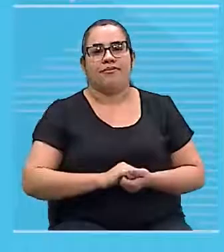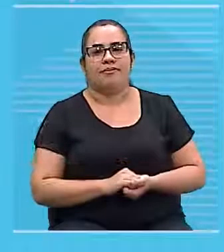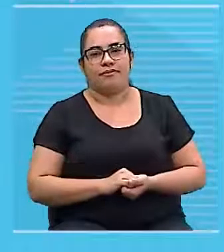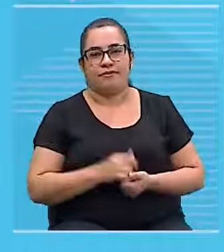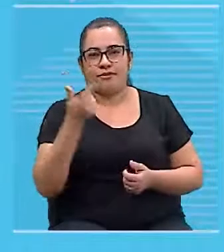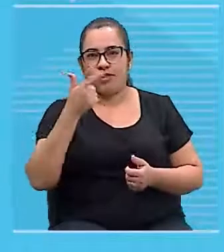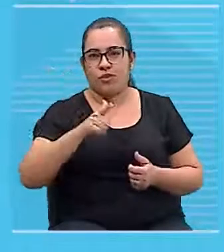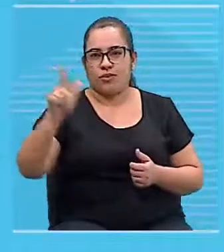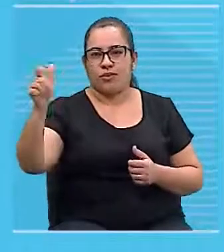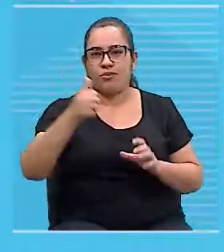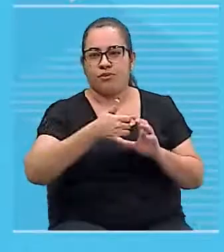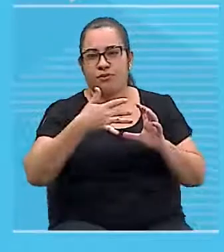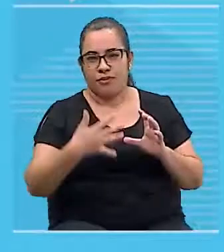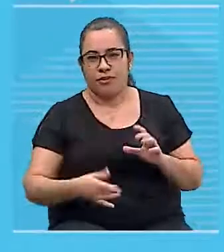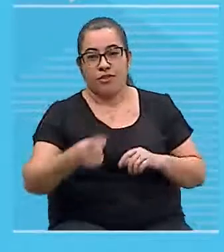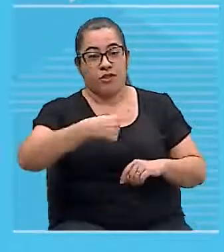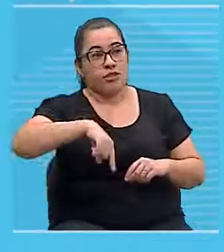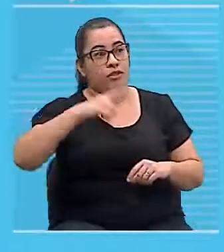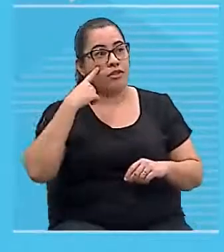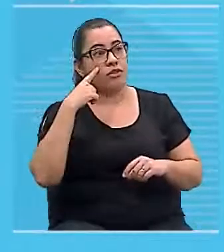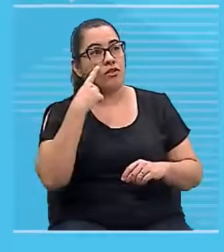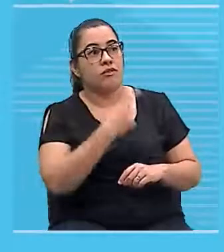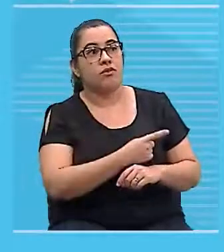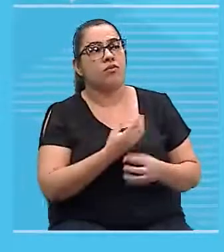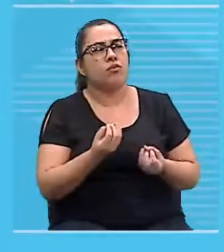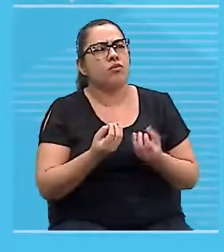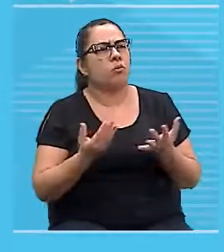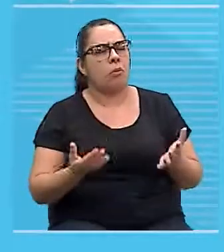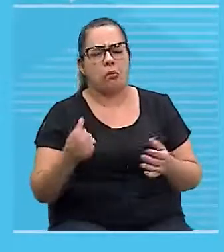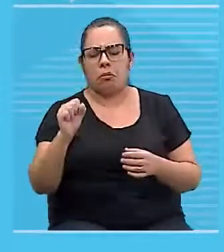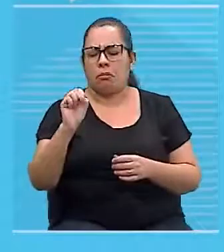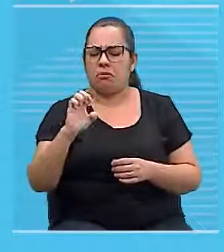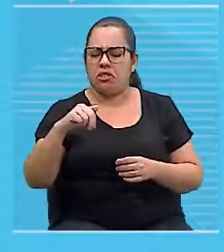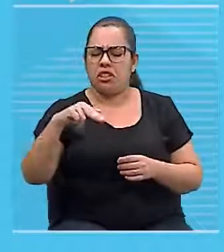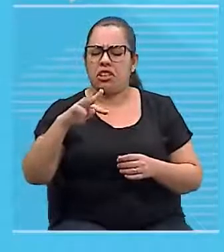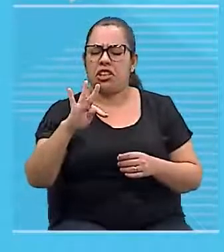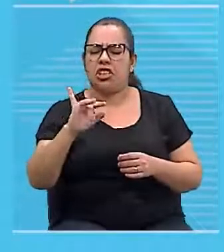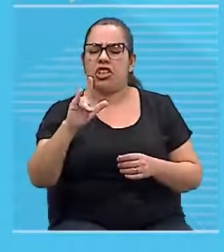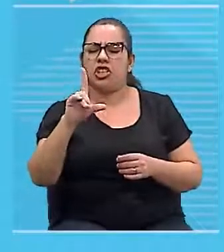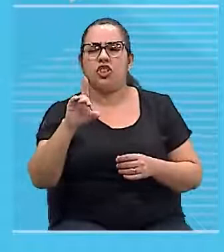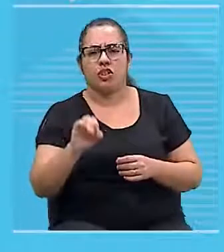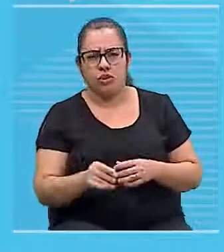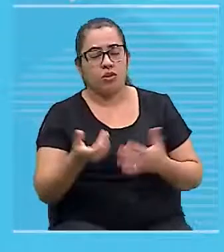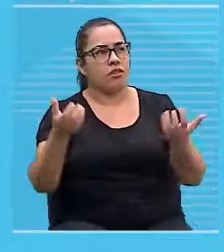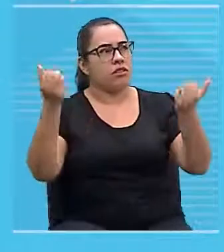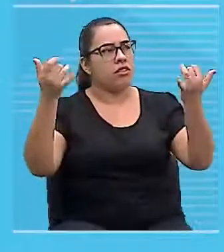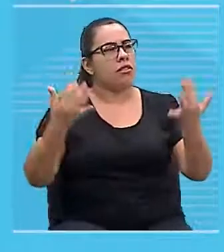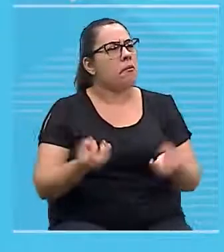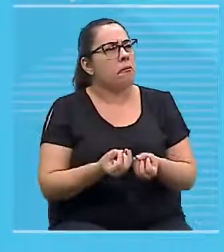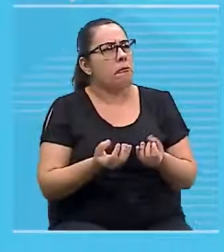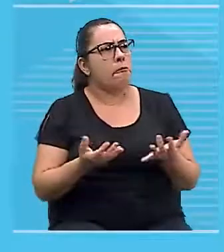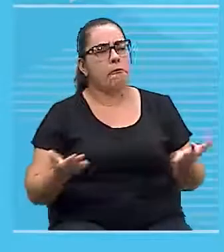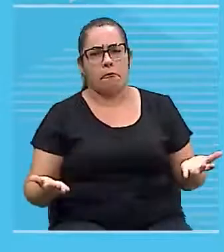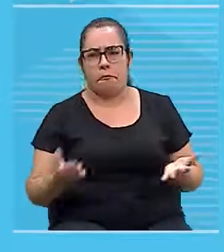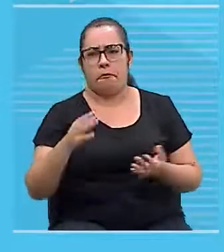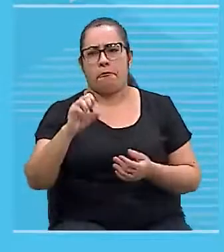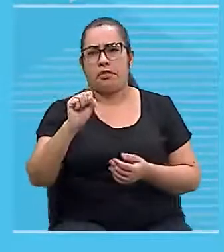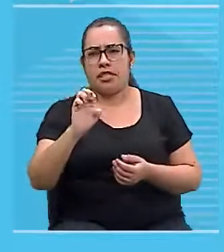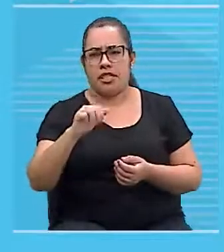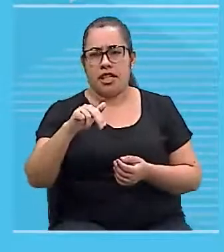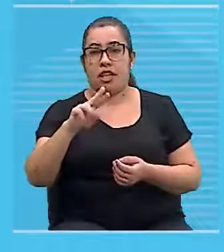Próxima característica, a gente vai falar do sentido. quando a gente fala do sentido, galerinha,